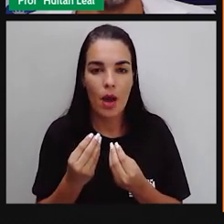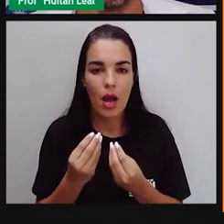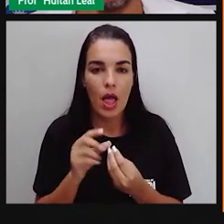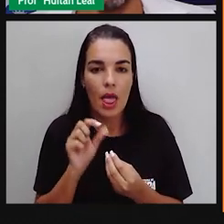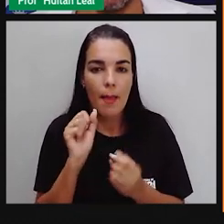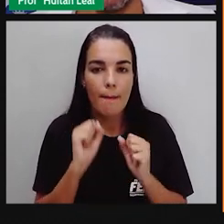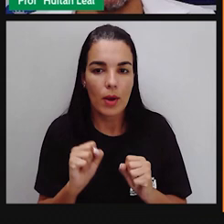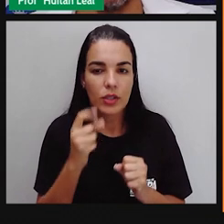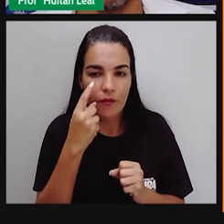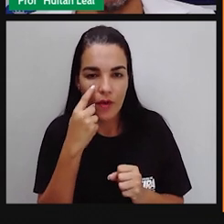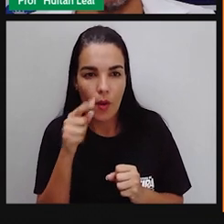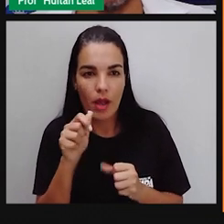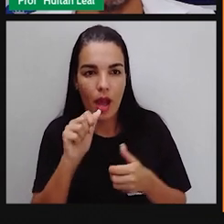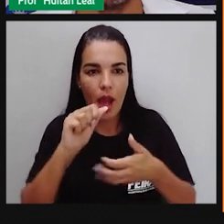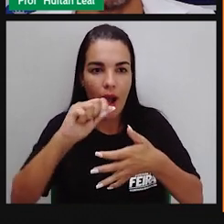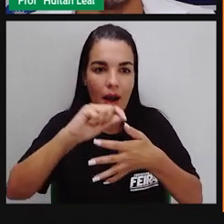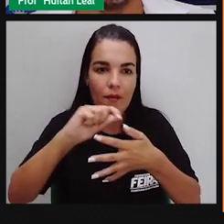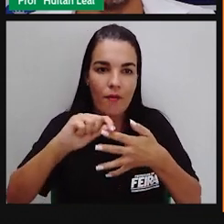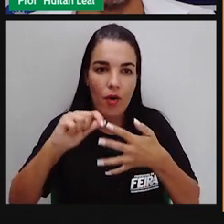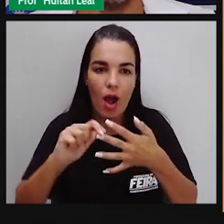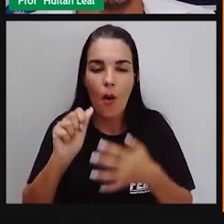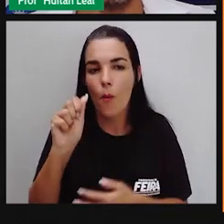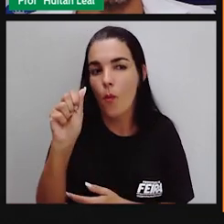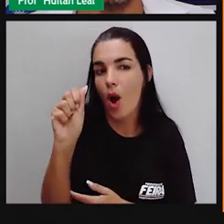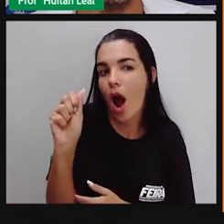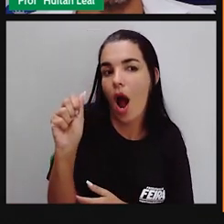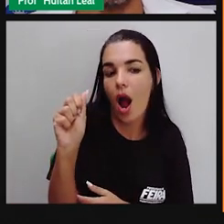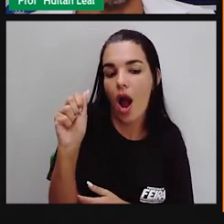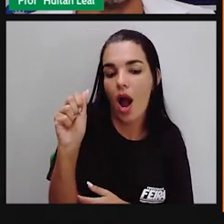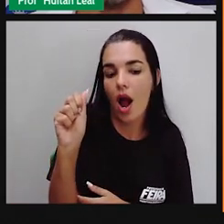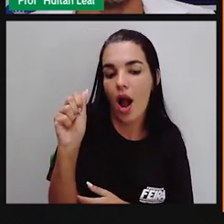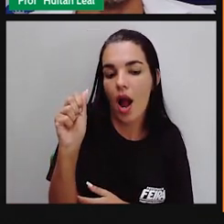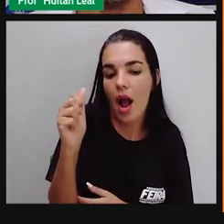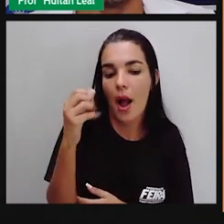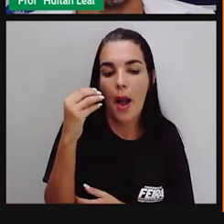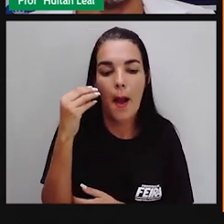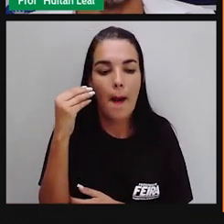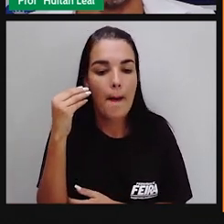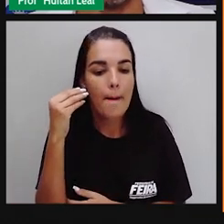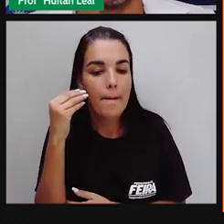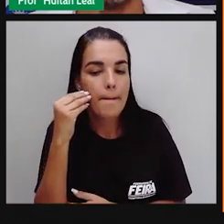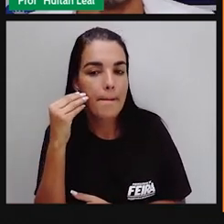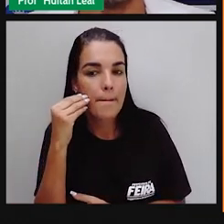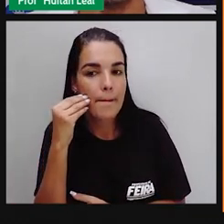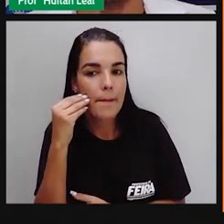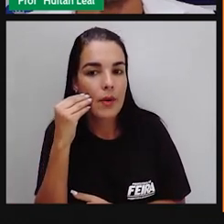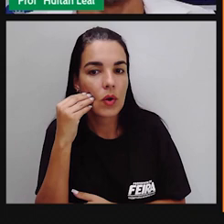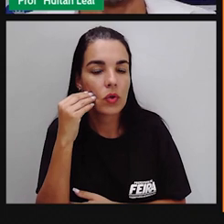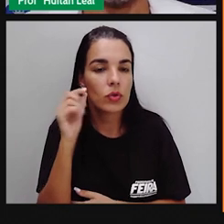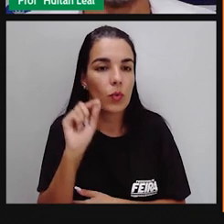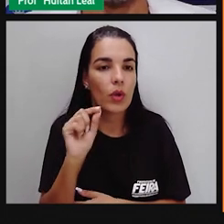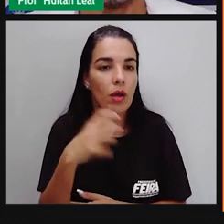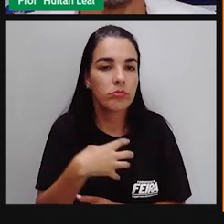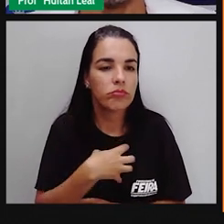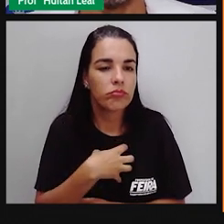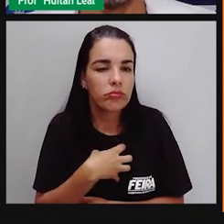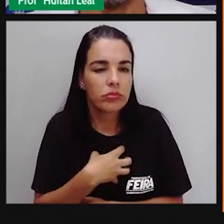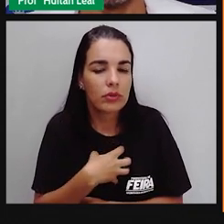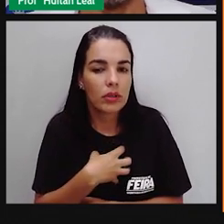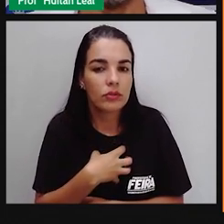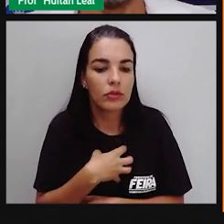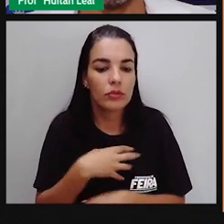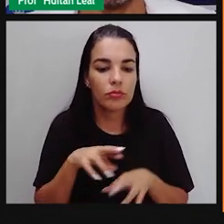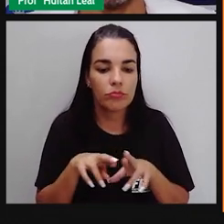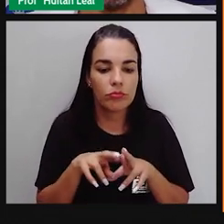que a vogal A traz um ritmo, ela tem uma ideia de estética, ela traz uma estética para o que está